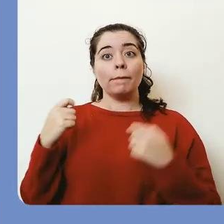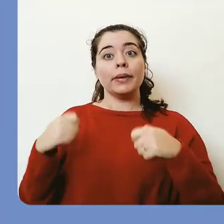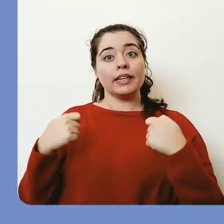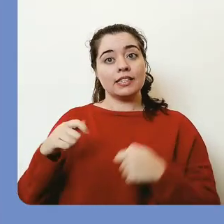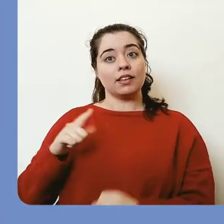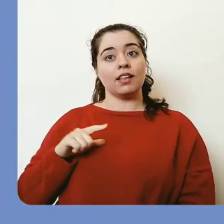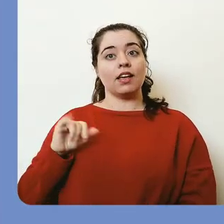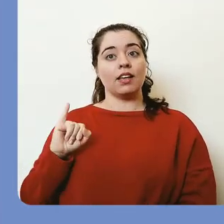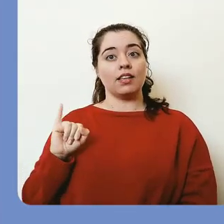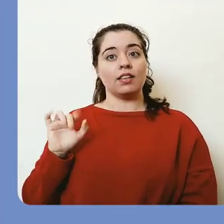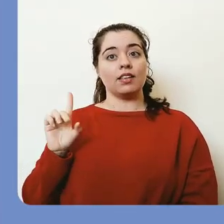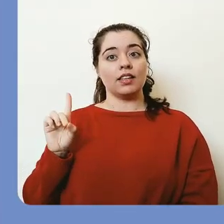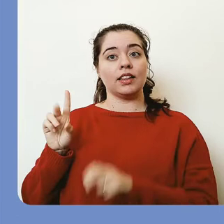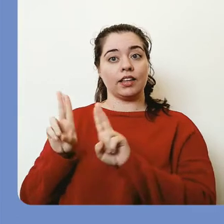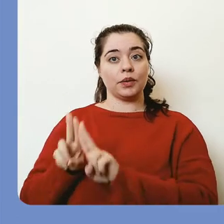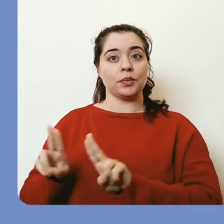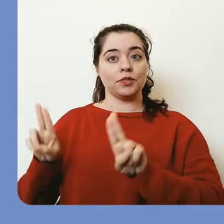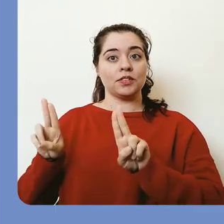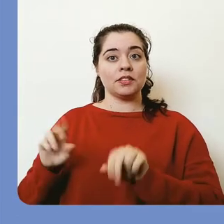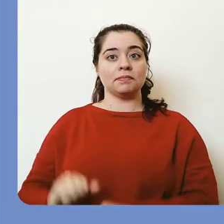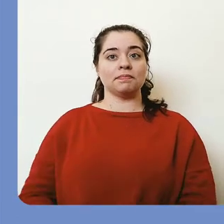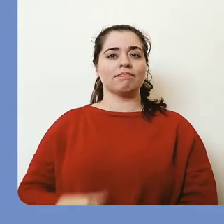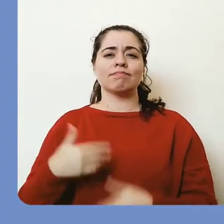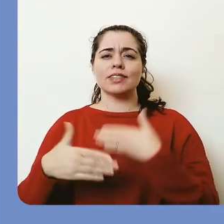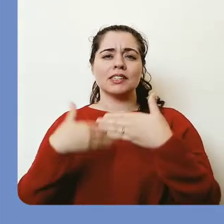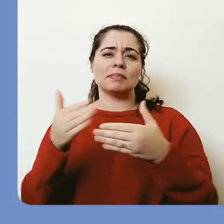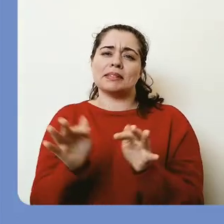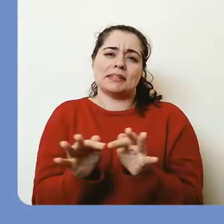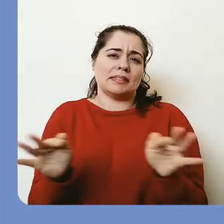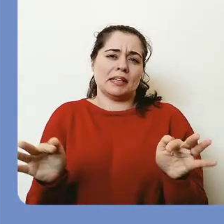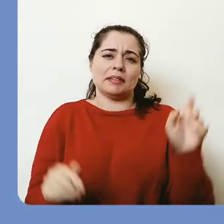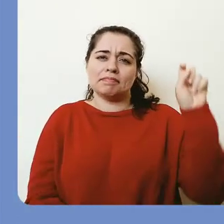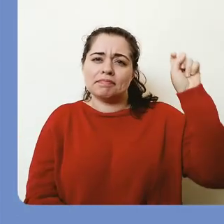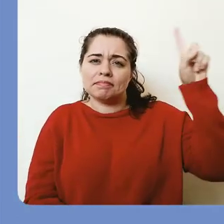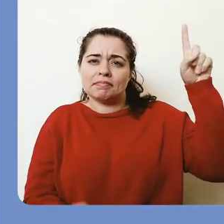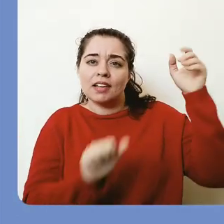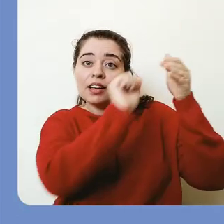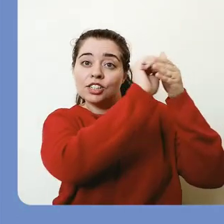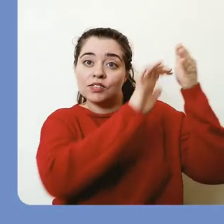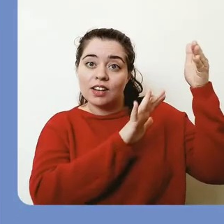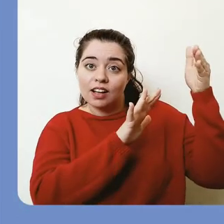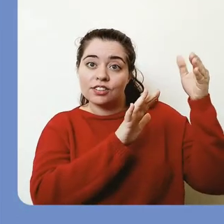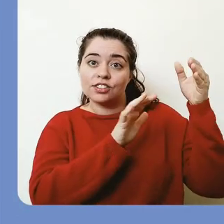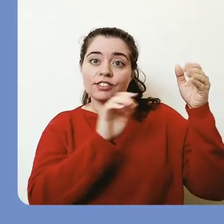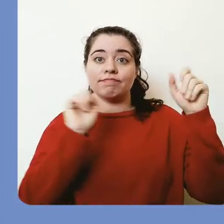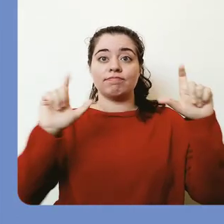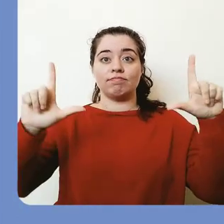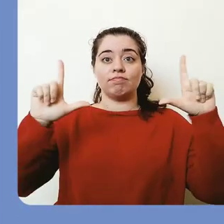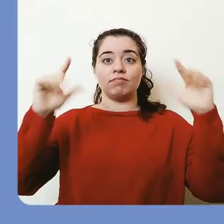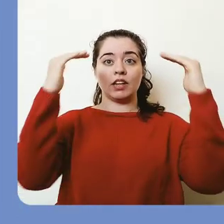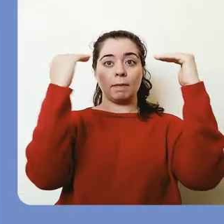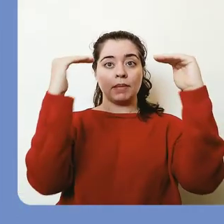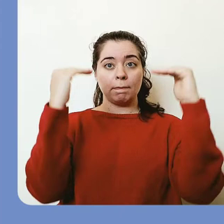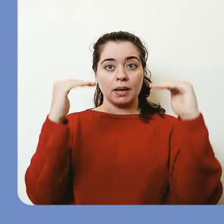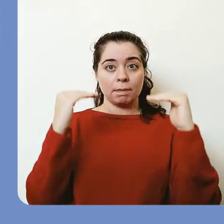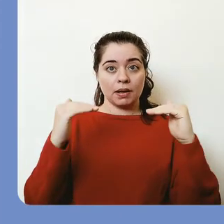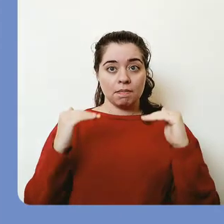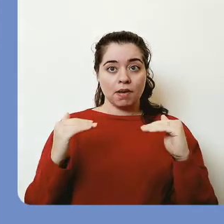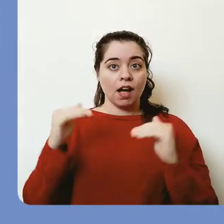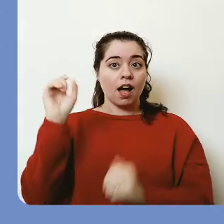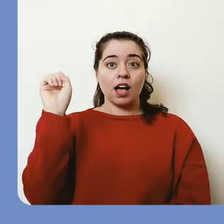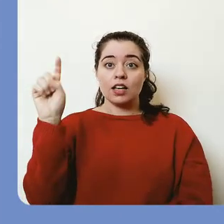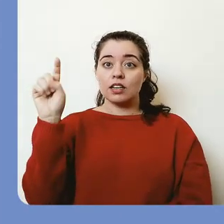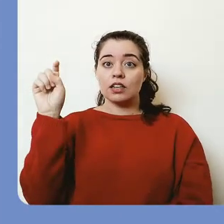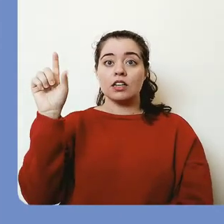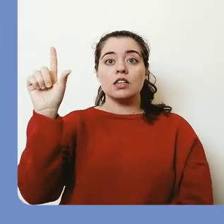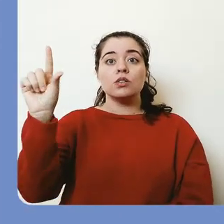possuírem ID UPSC. Esse procedimento é muito simples. Vá em Atividade, encontre a atividade